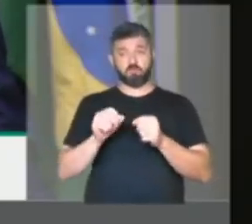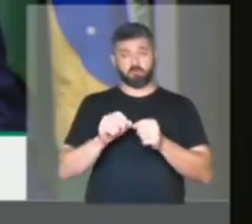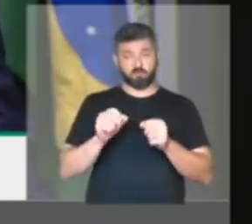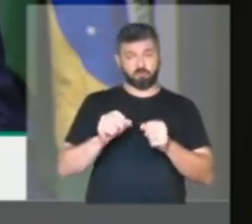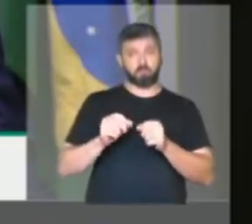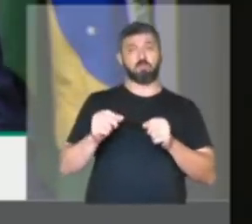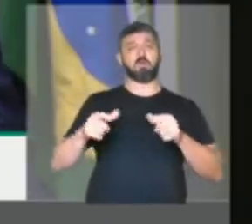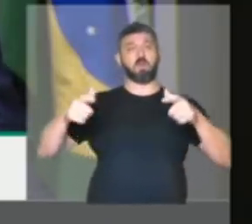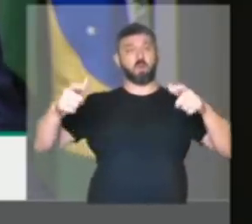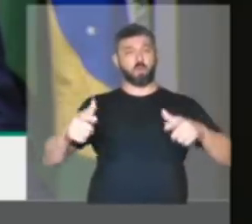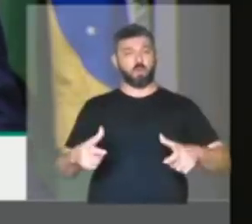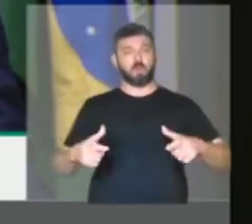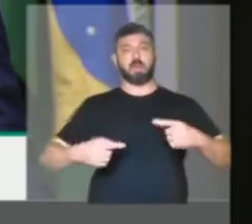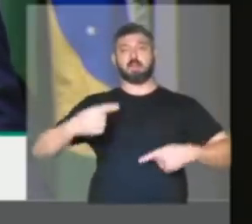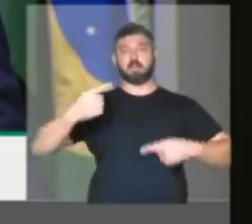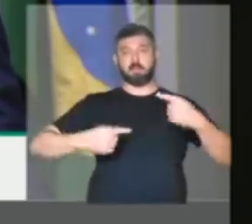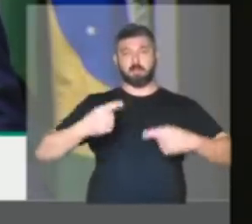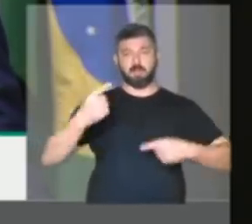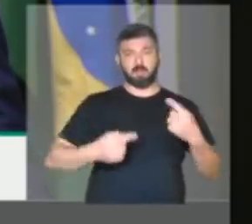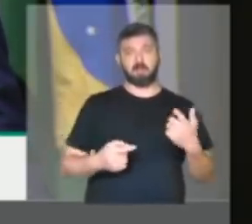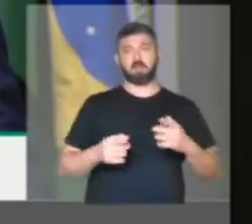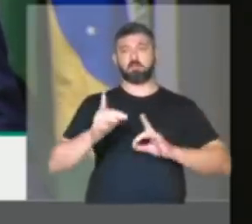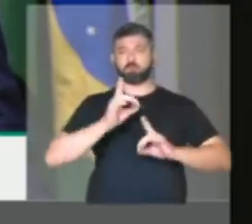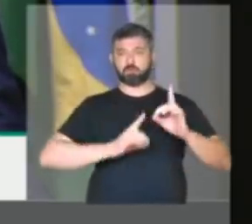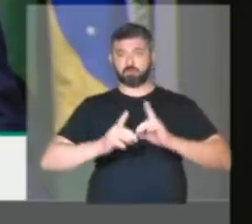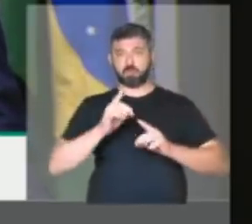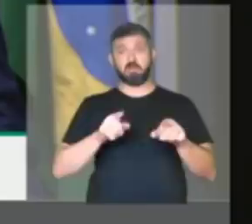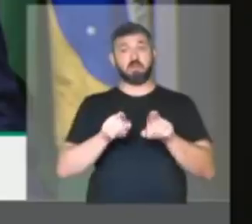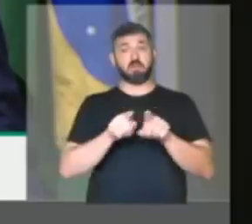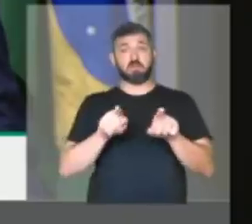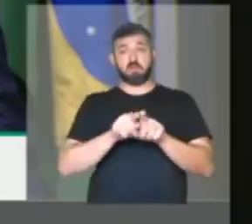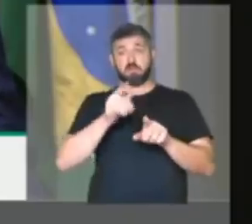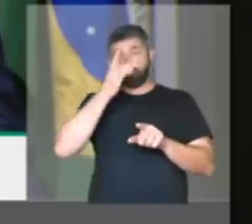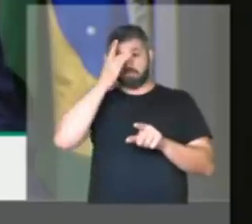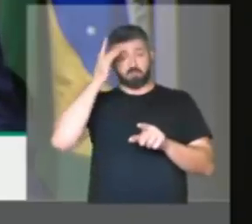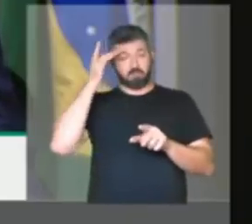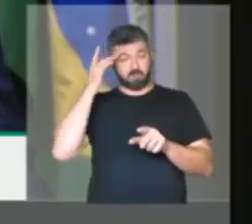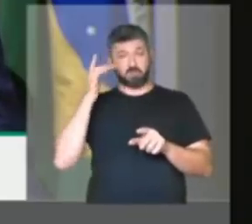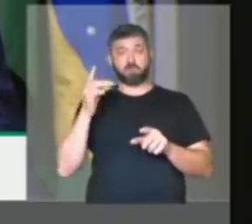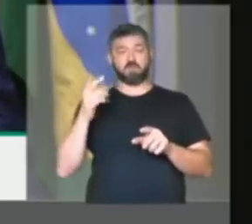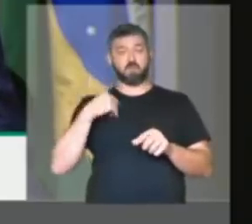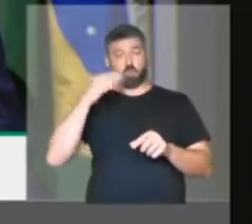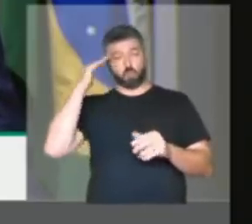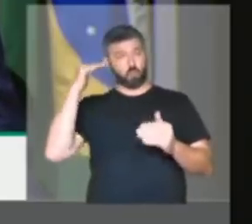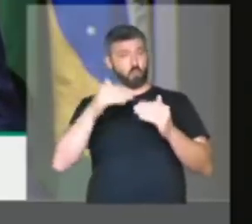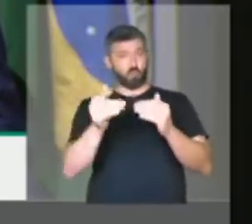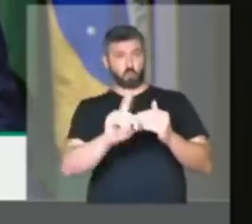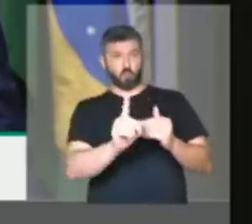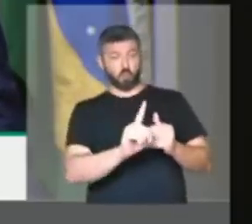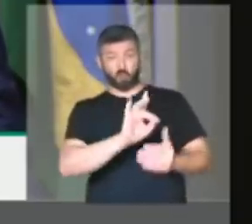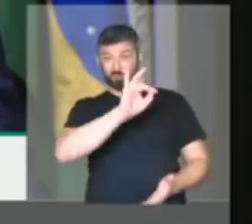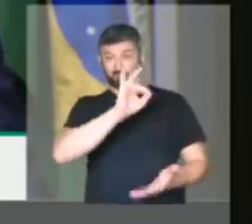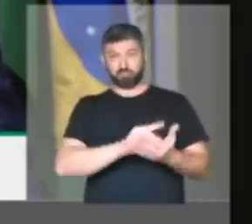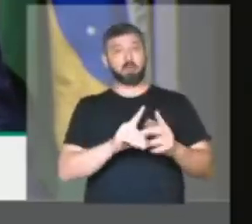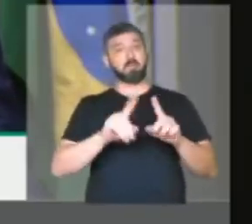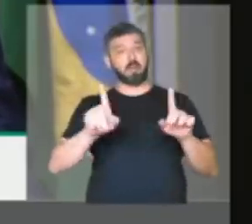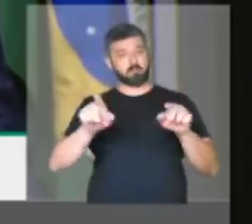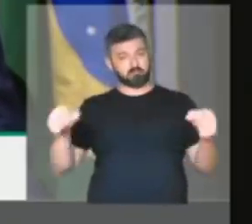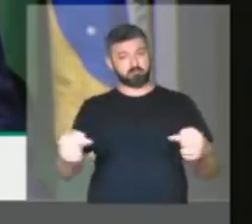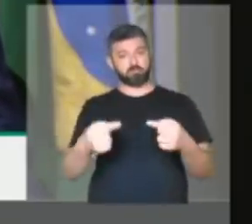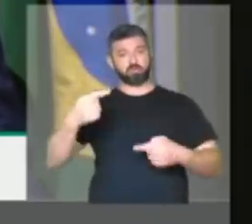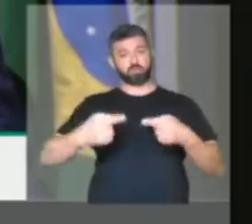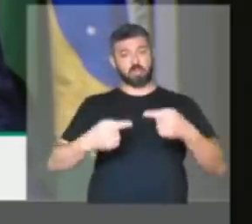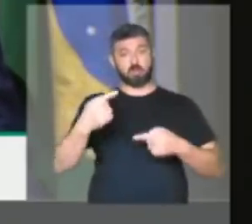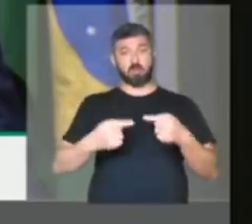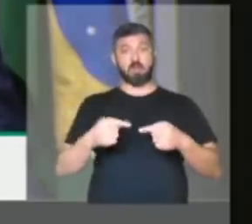O parlamento é a casa do debate, é a casa em que você dialoga até com aqueles com quem você discorda diametralmente. E essa